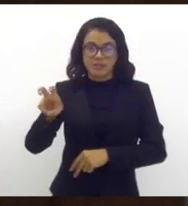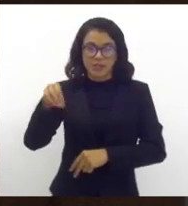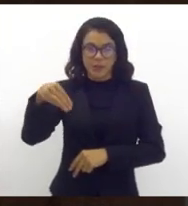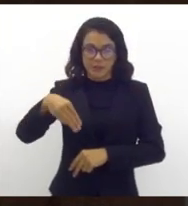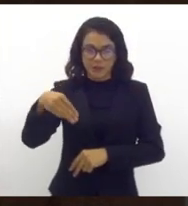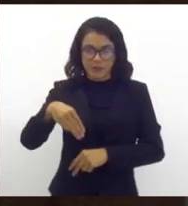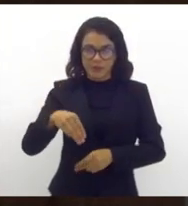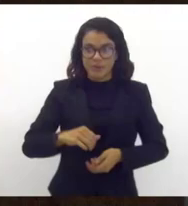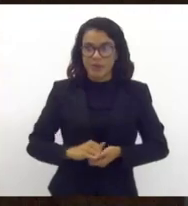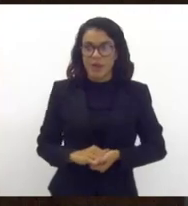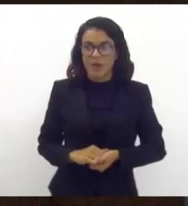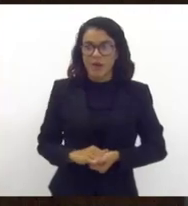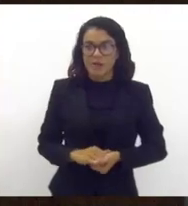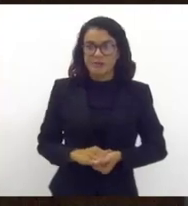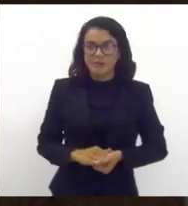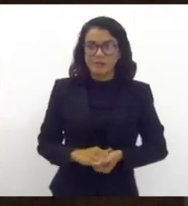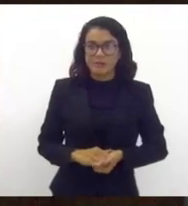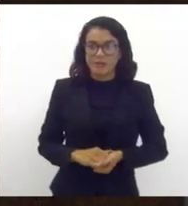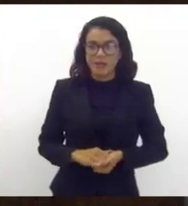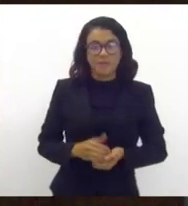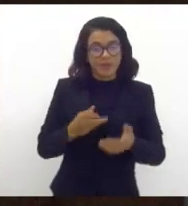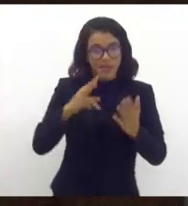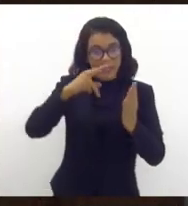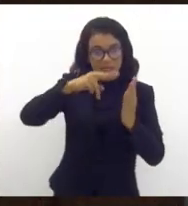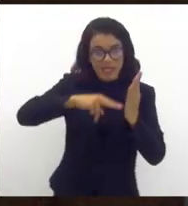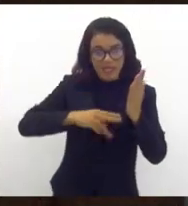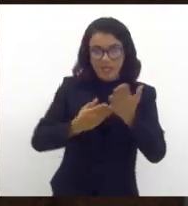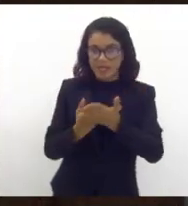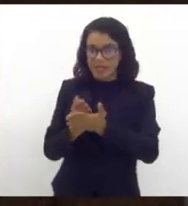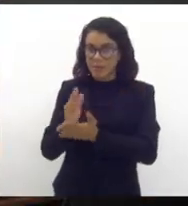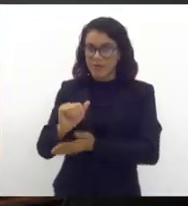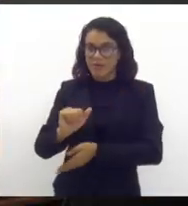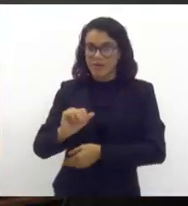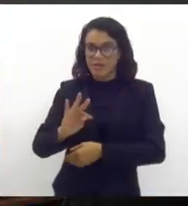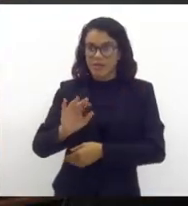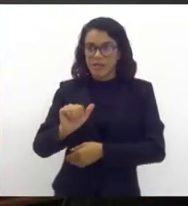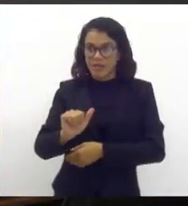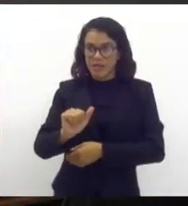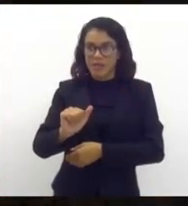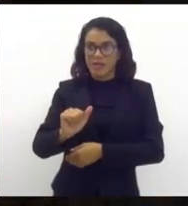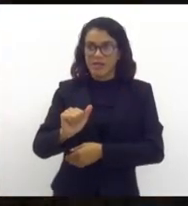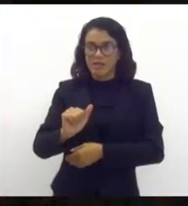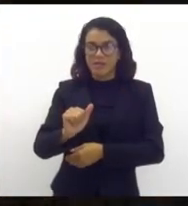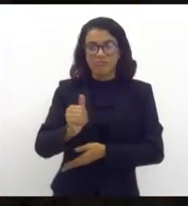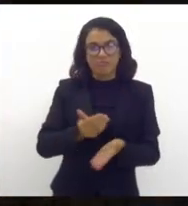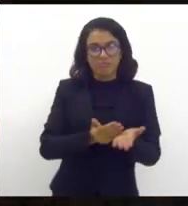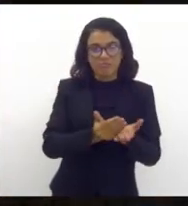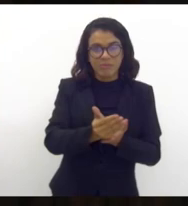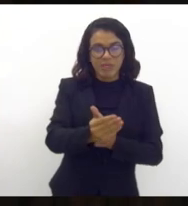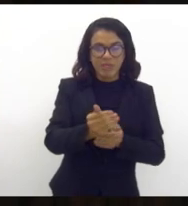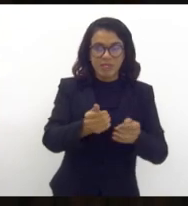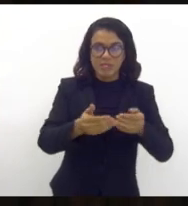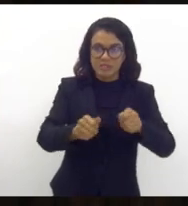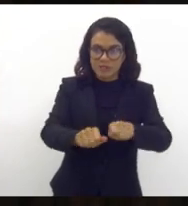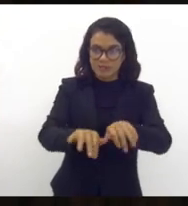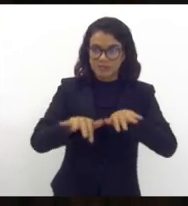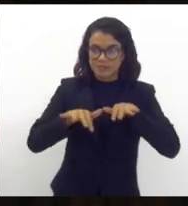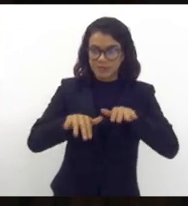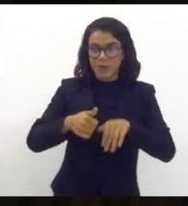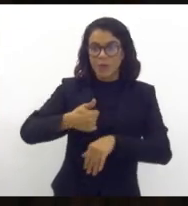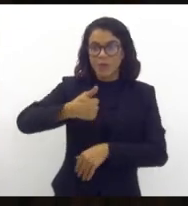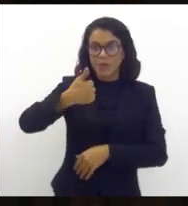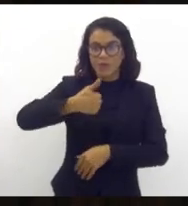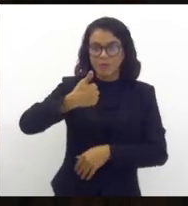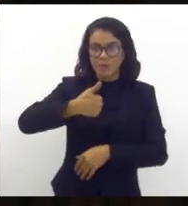minutos. Lida e aprovada a ata, passa-se ao expediente inicial. O primeiro